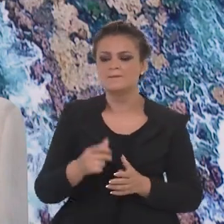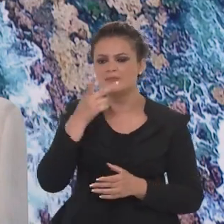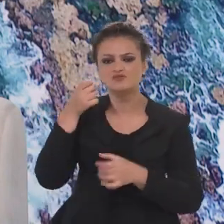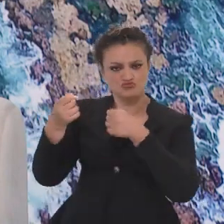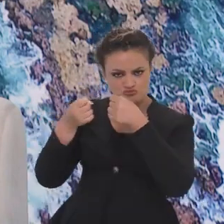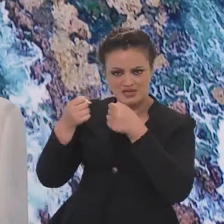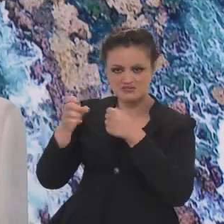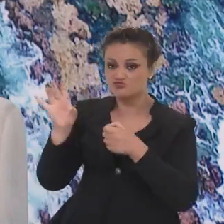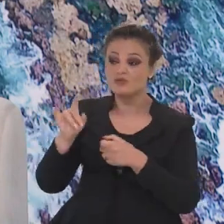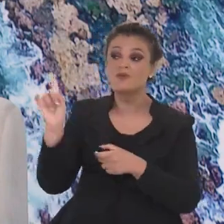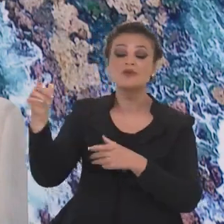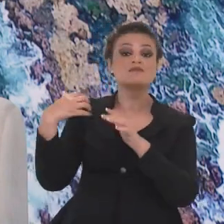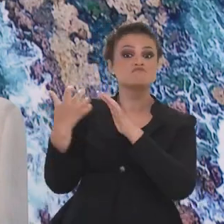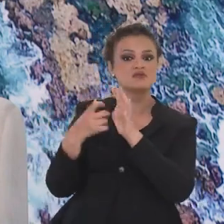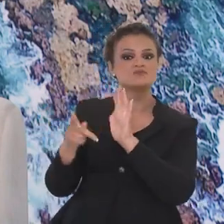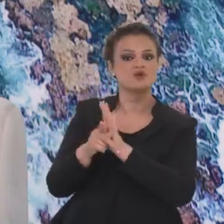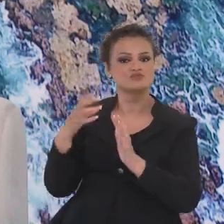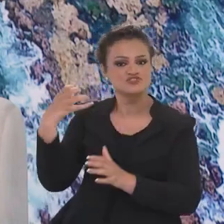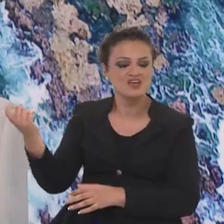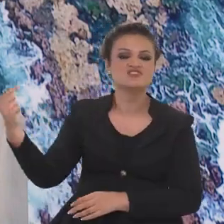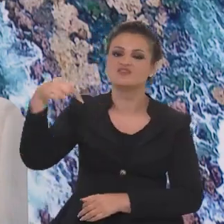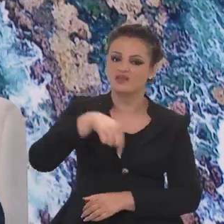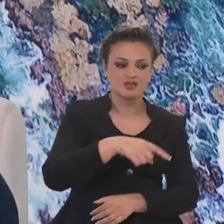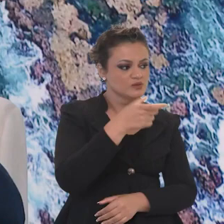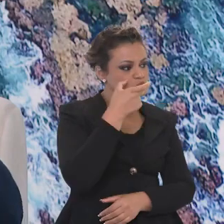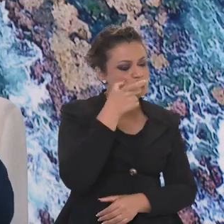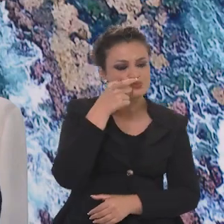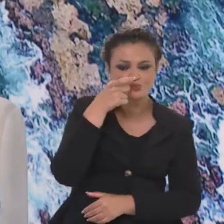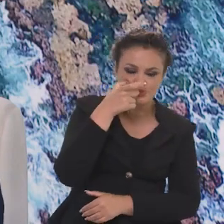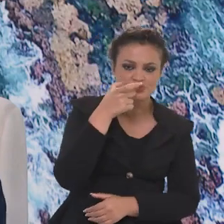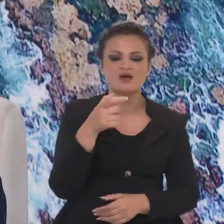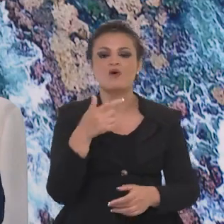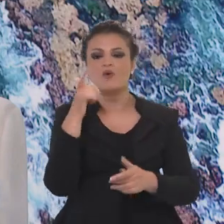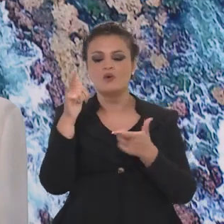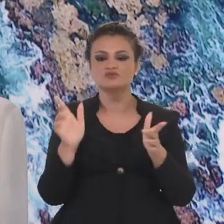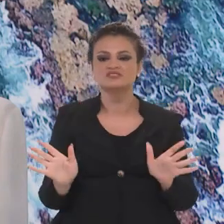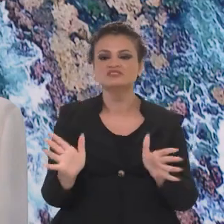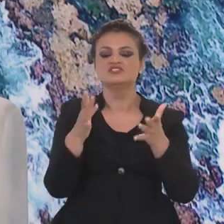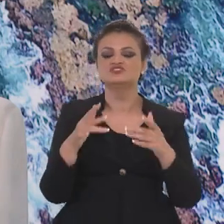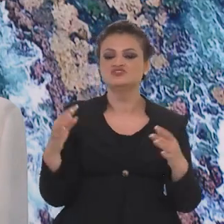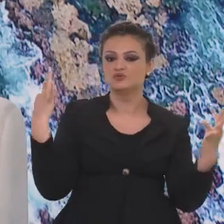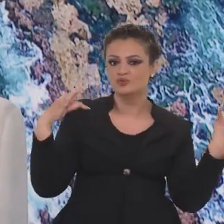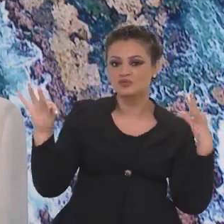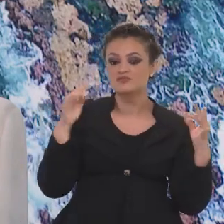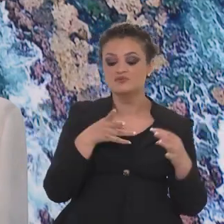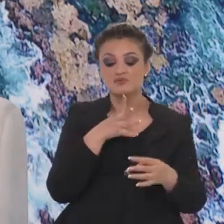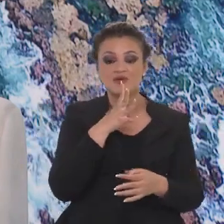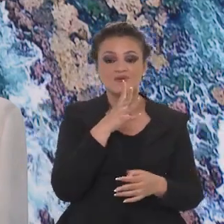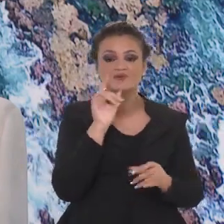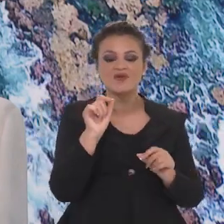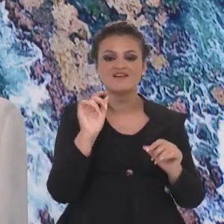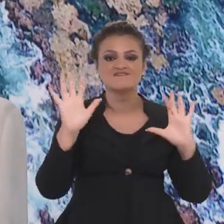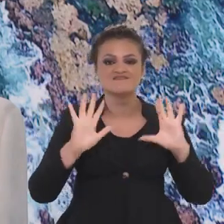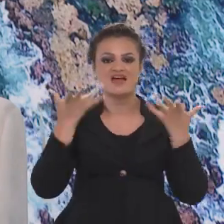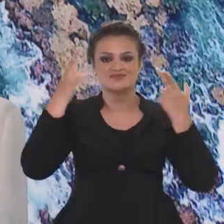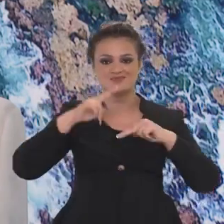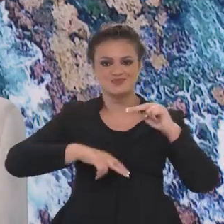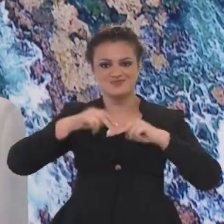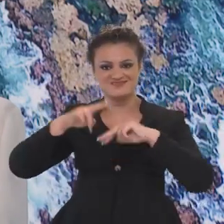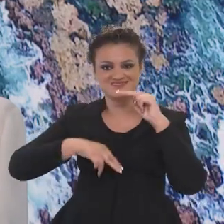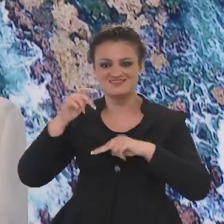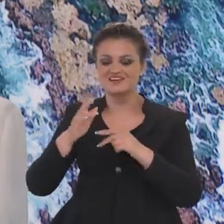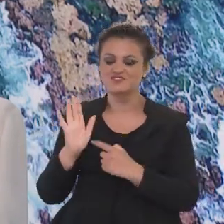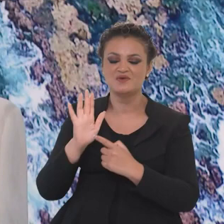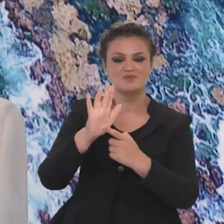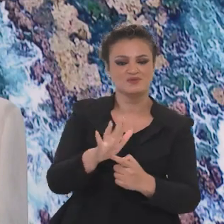Mas não só jornalistas. A está trazendo agências de viagem. A gente está trazendo também promotores do turismo para conhecer as festas juninas. Então,